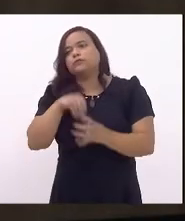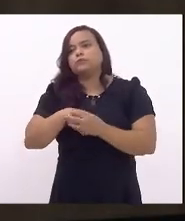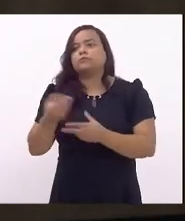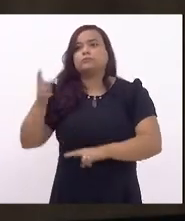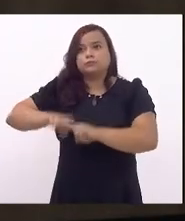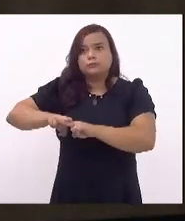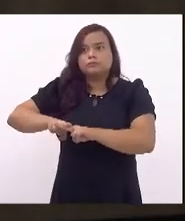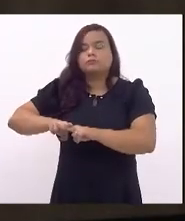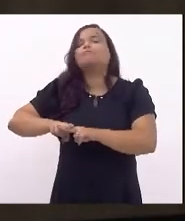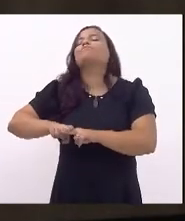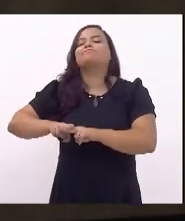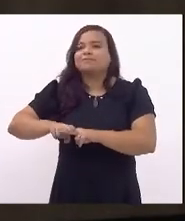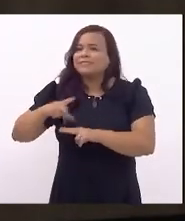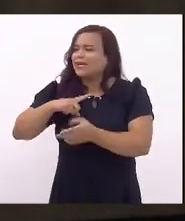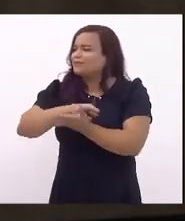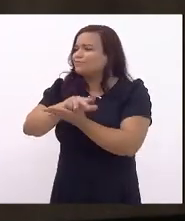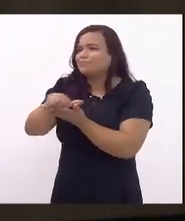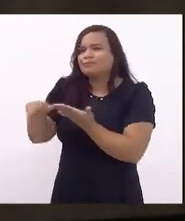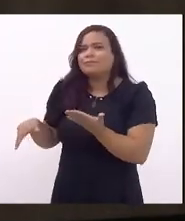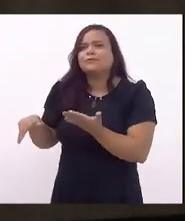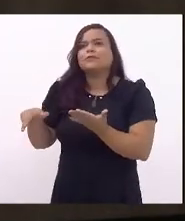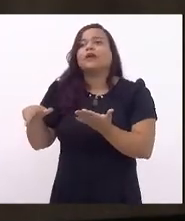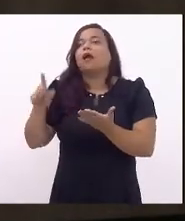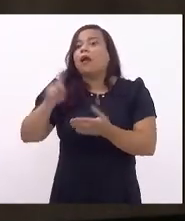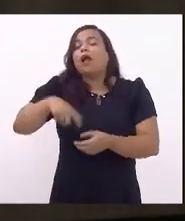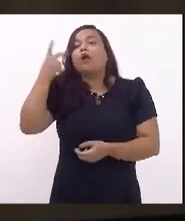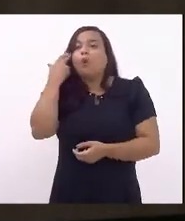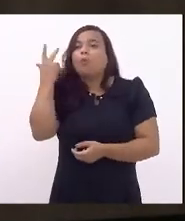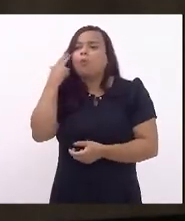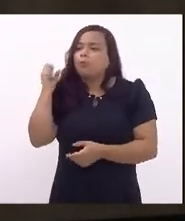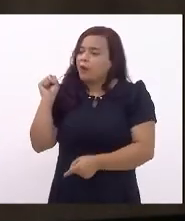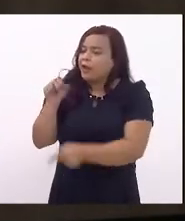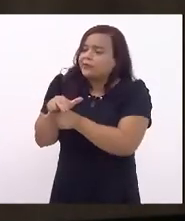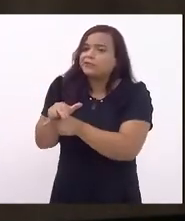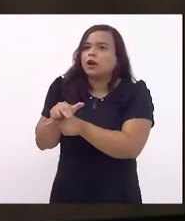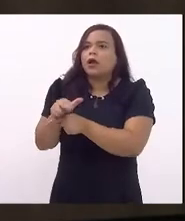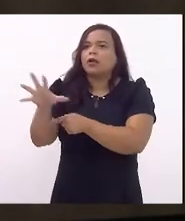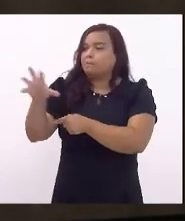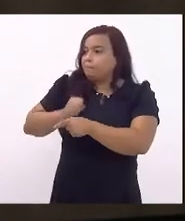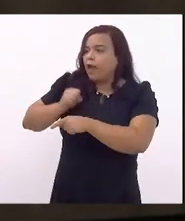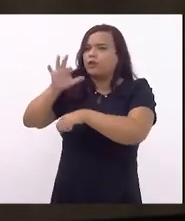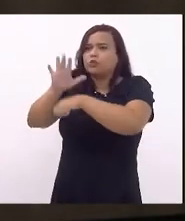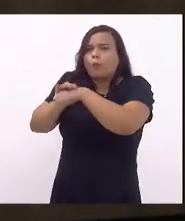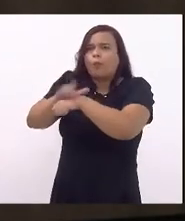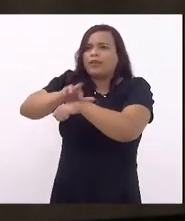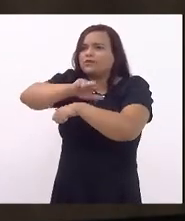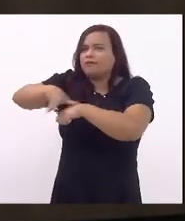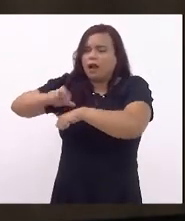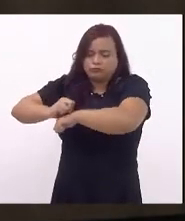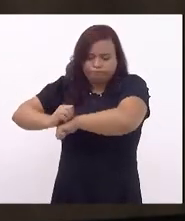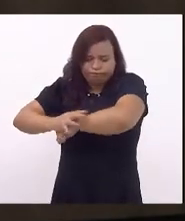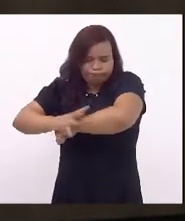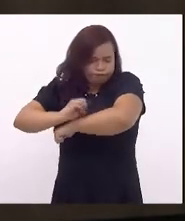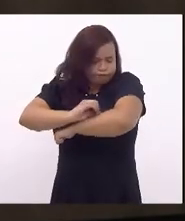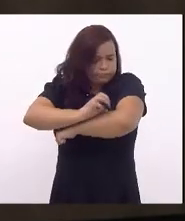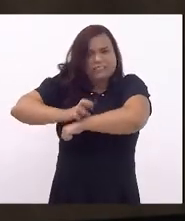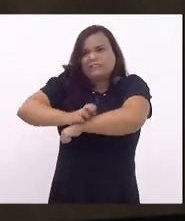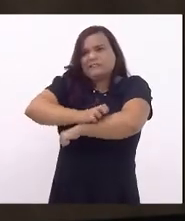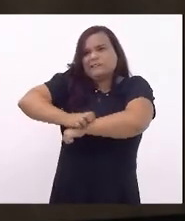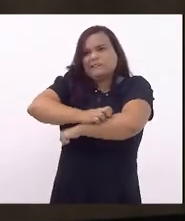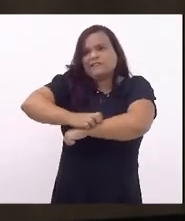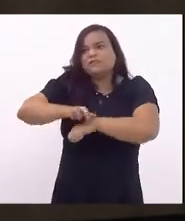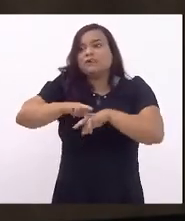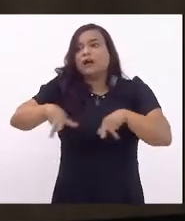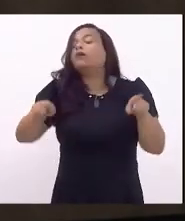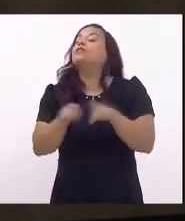poucas semanas, ali, pegue sarna ou outras doenças de pele. Doenças como a tuberculose, que sei que o presidente é